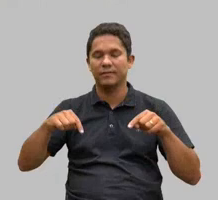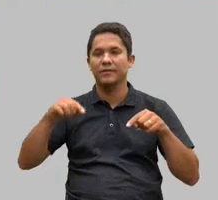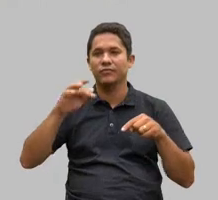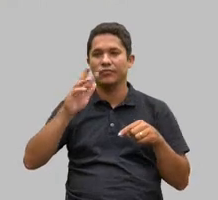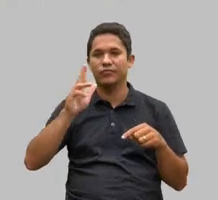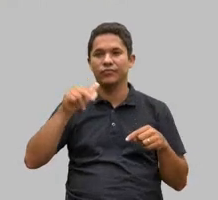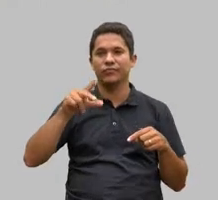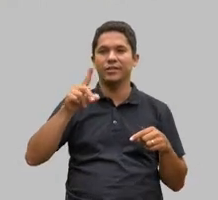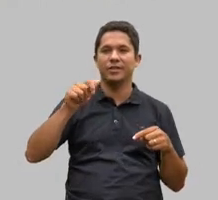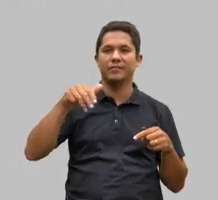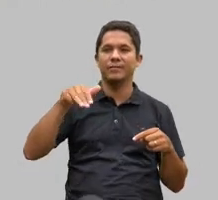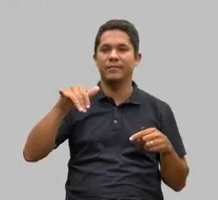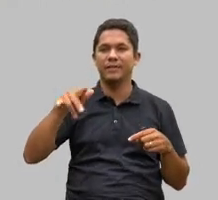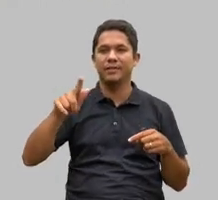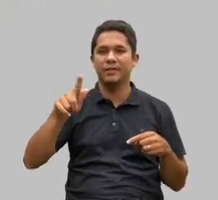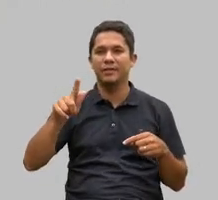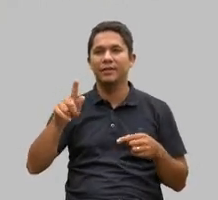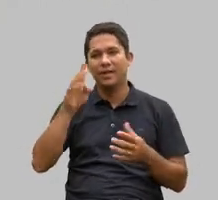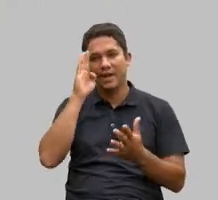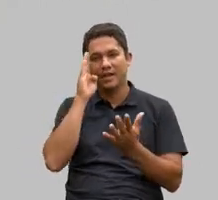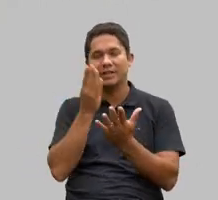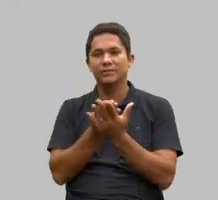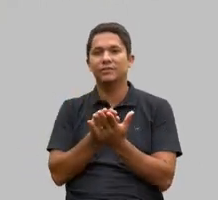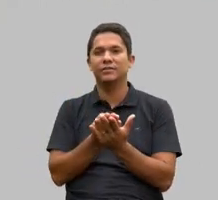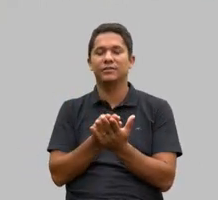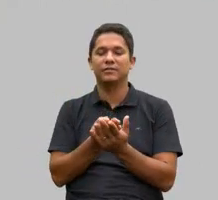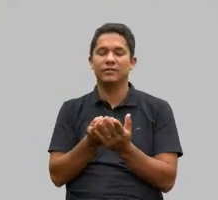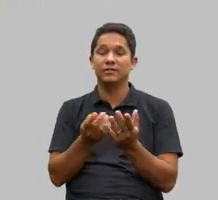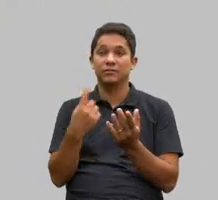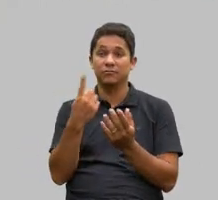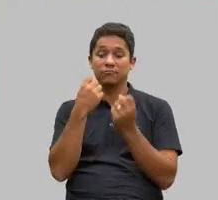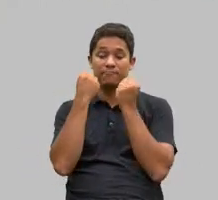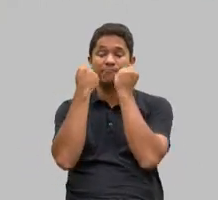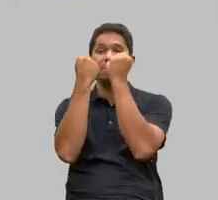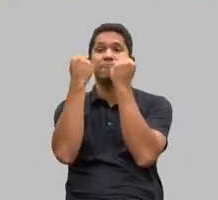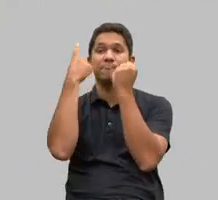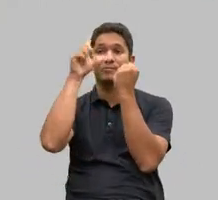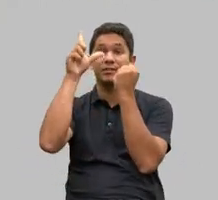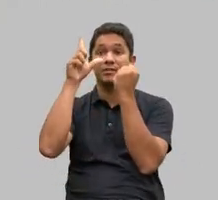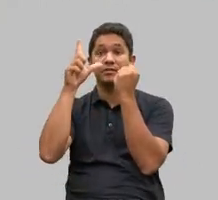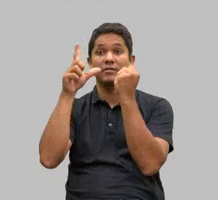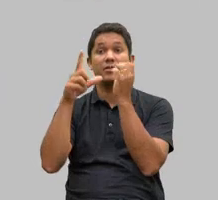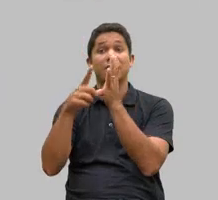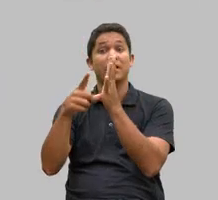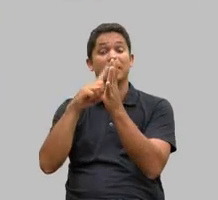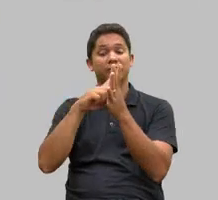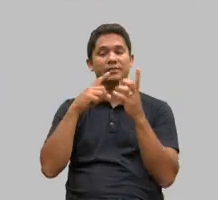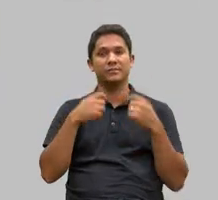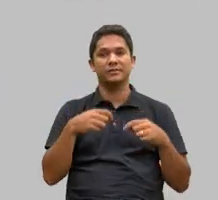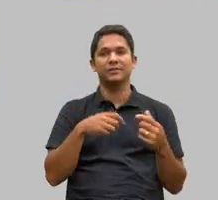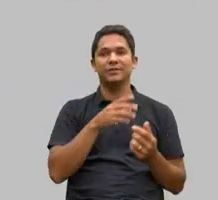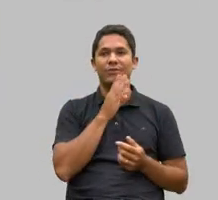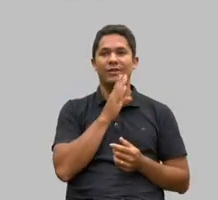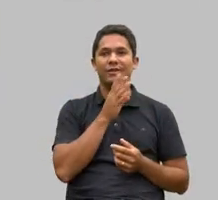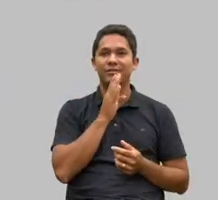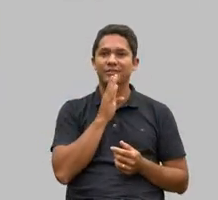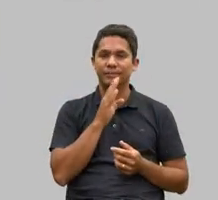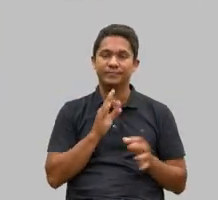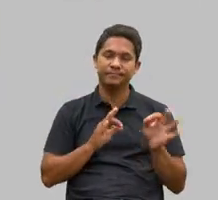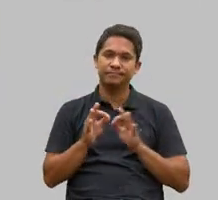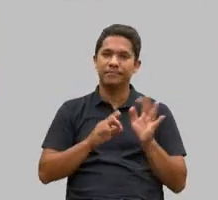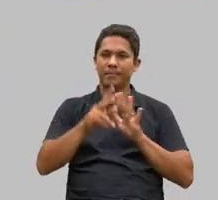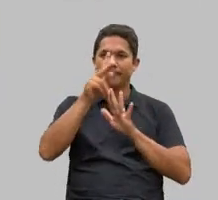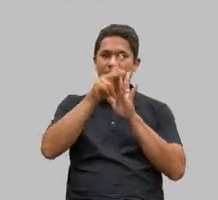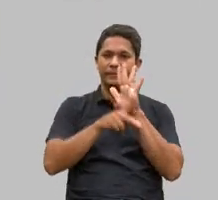fortalecer é preciso primeiro conhecer. E por isso como seu projeto prioritário está o